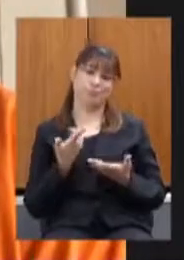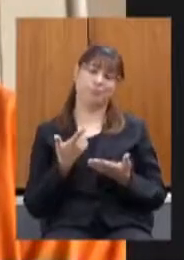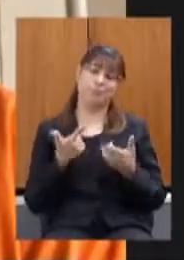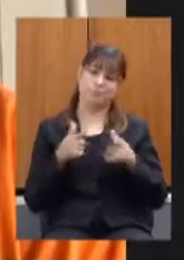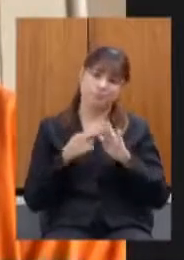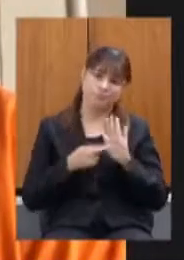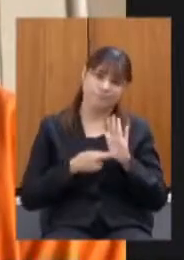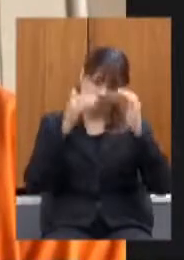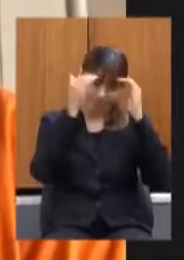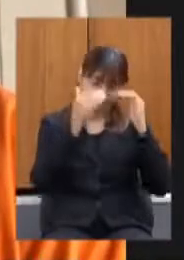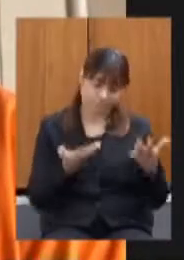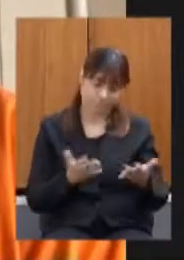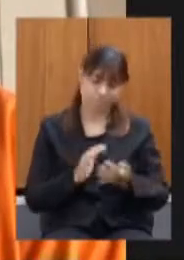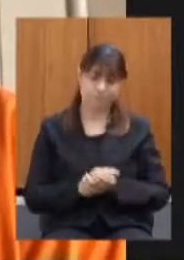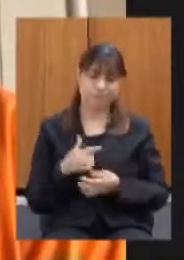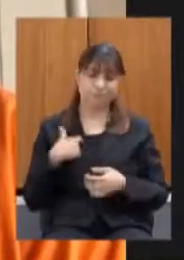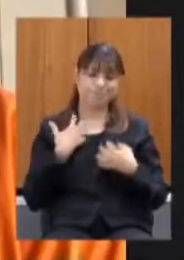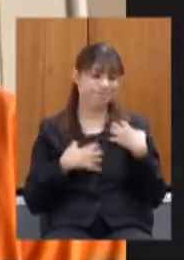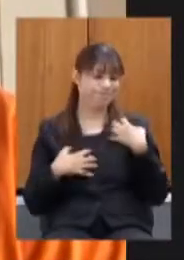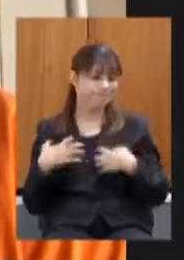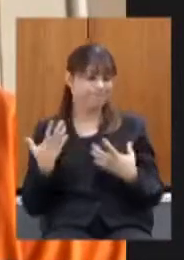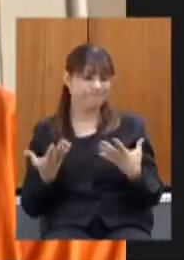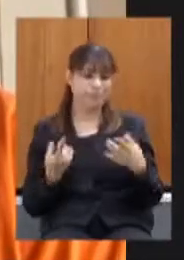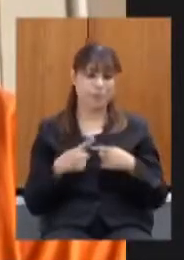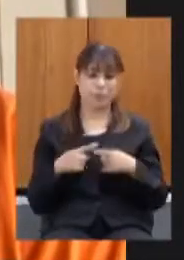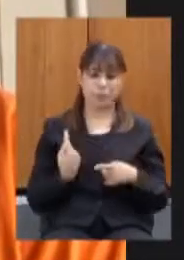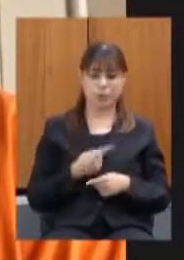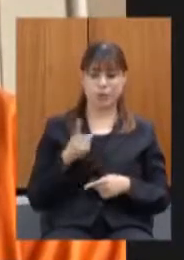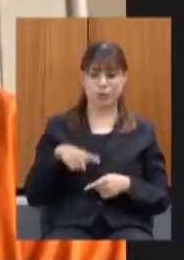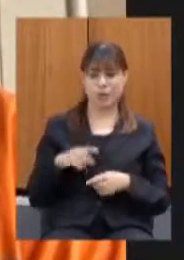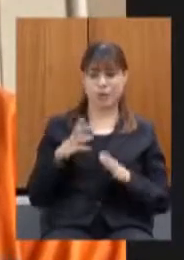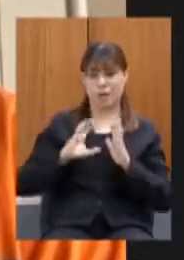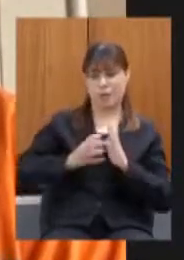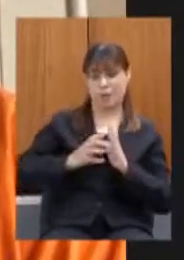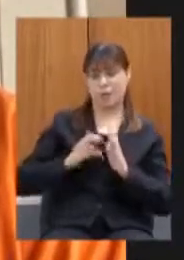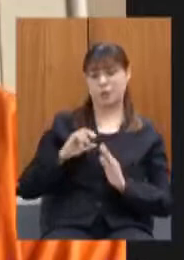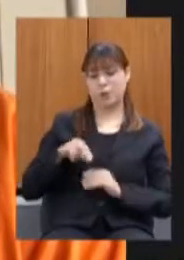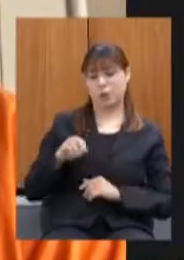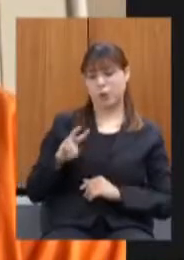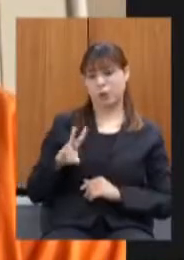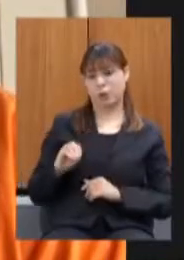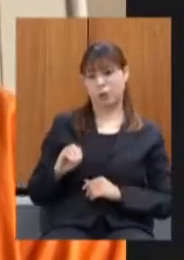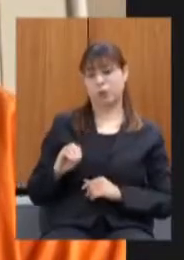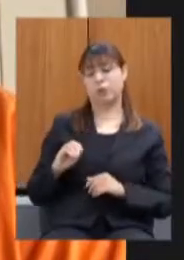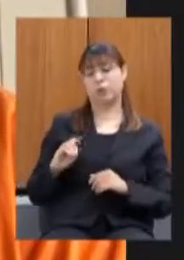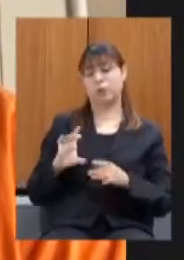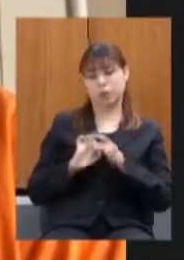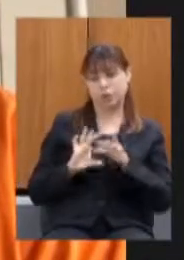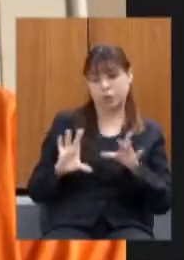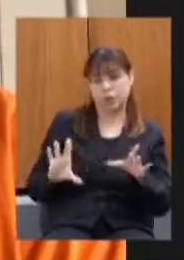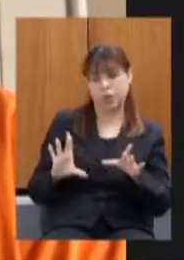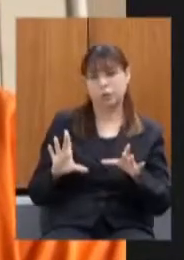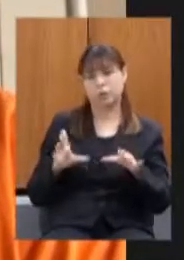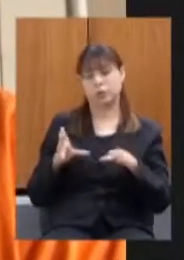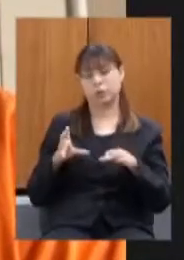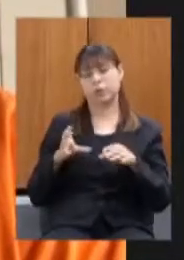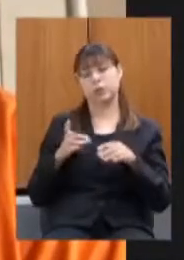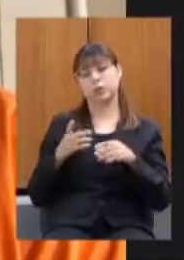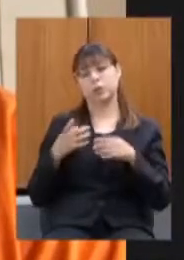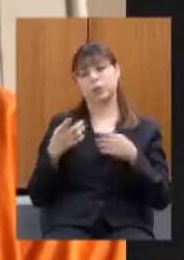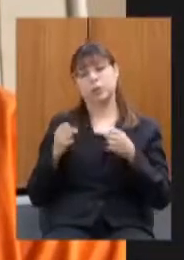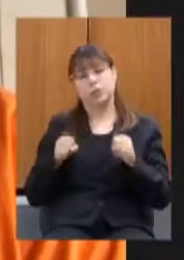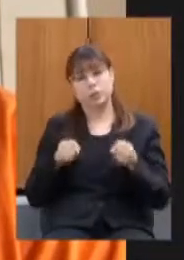muito consternado porque nós somos do partido novo um partido liberal um partido que defende abaixo de impostos